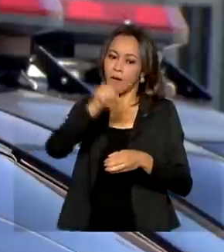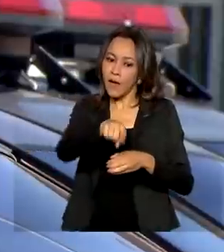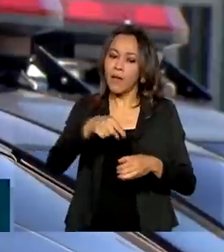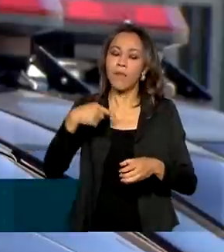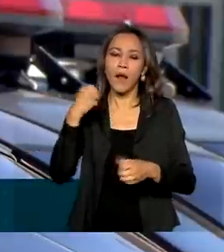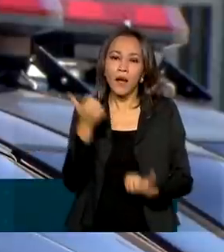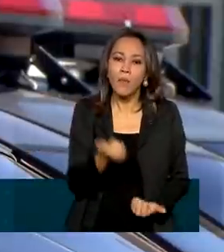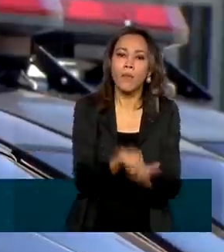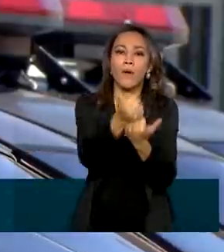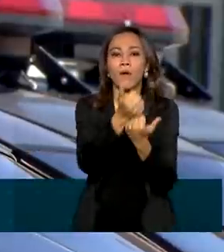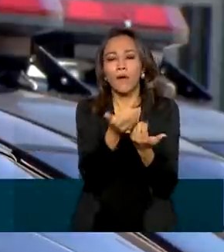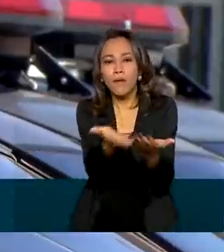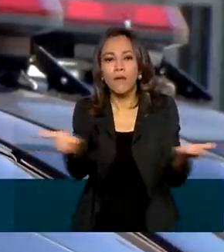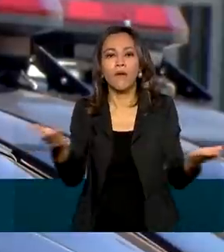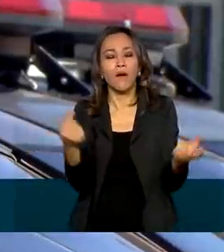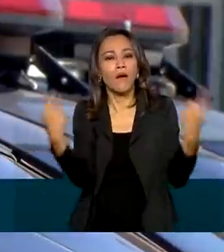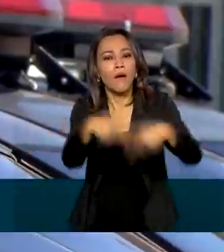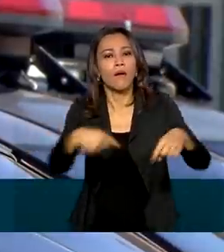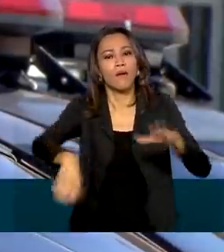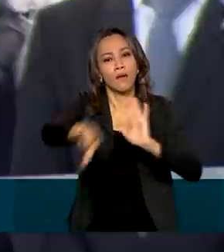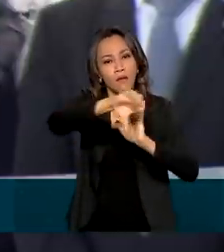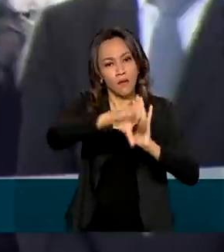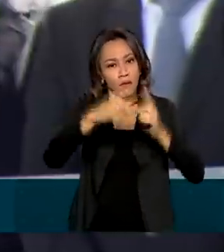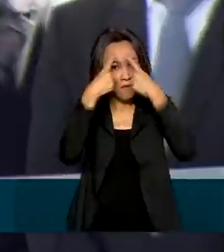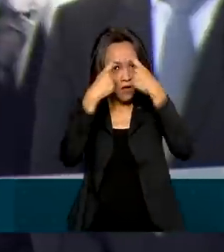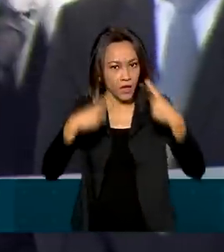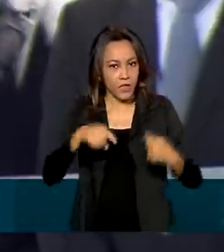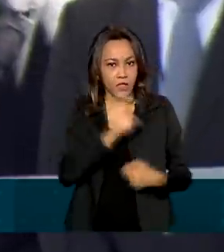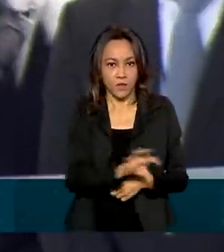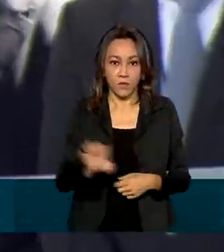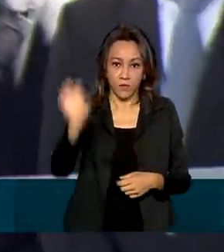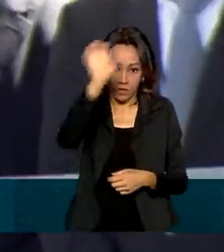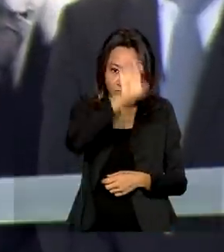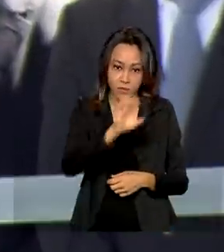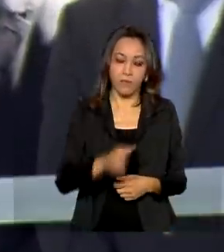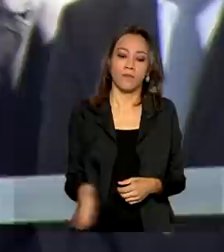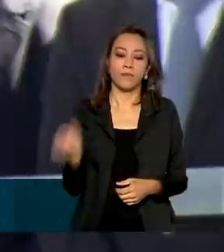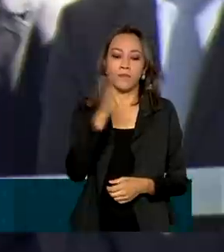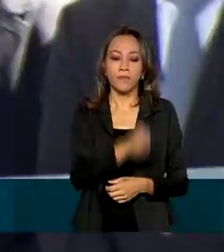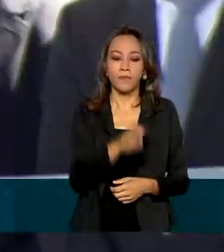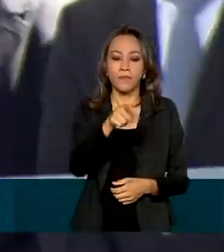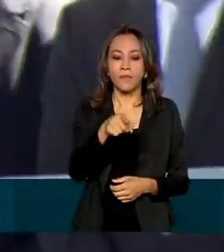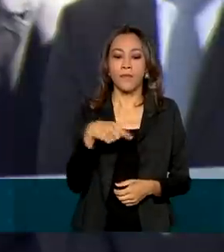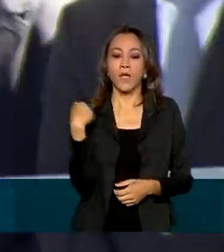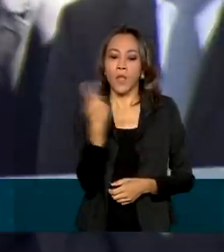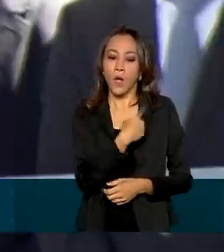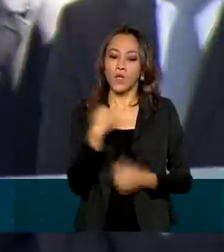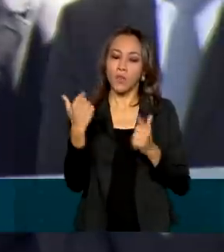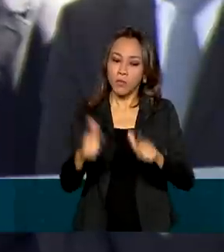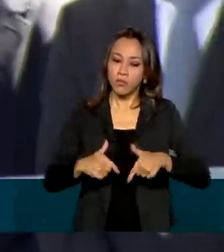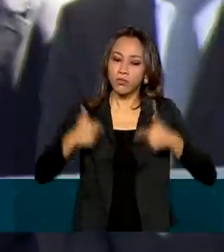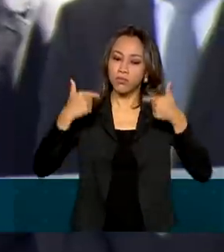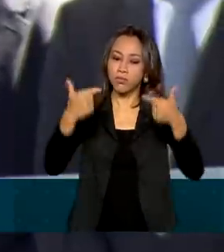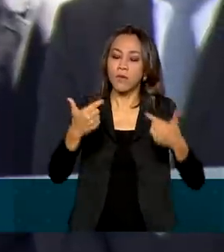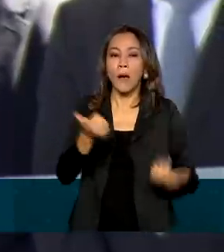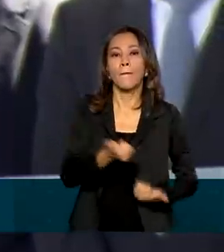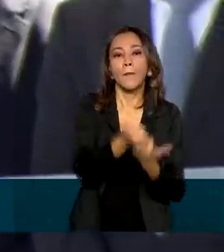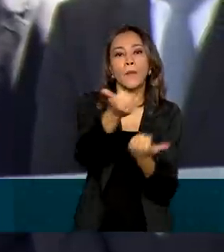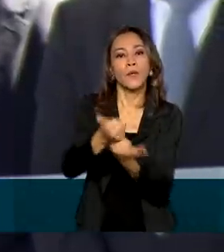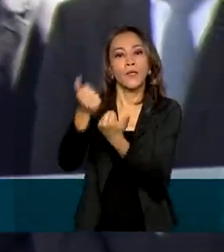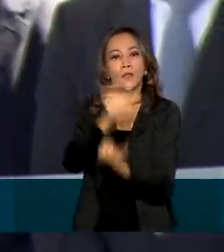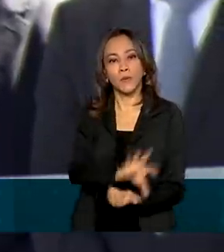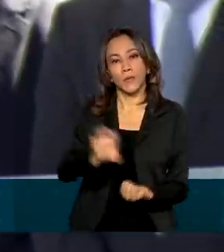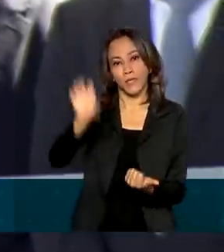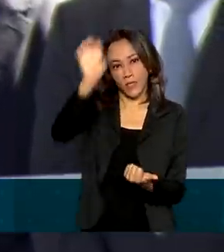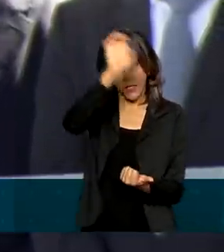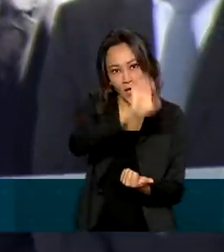e combate à violência em todo o país. Assim temos feito e seguiremos fazendo em prol da Segurança Pública, apoiando os estados, seja